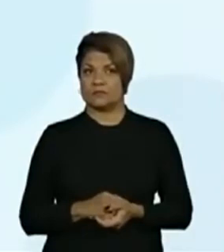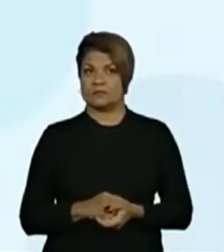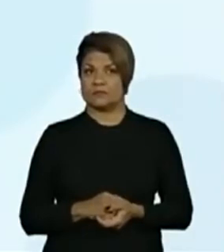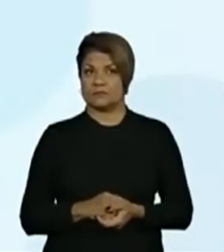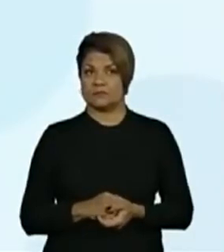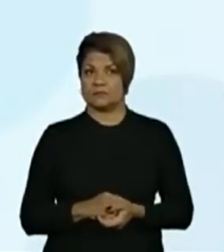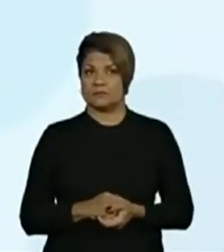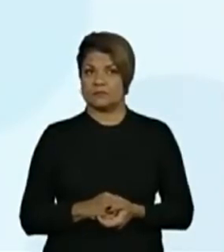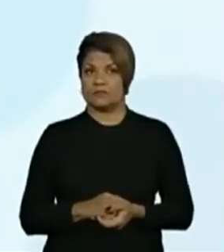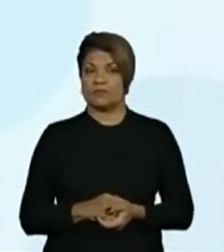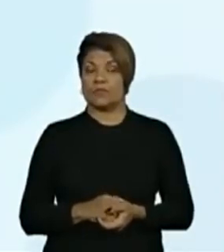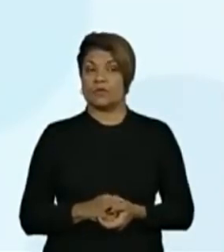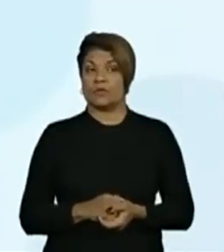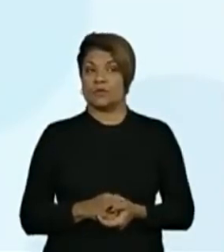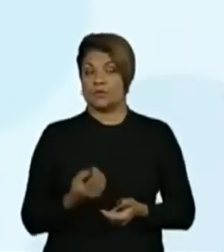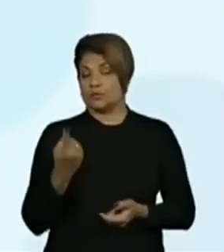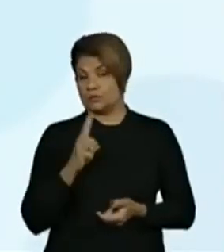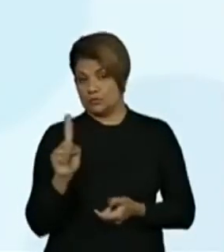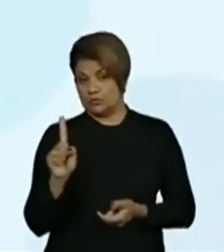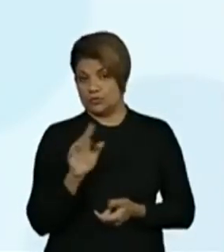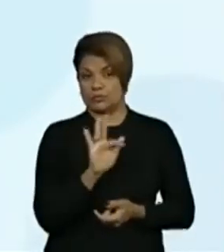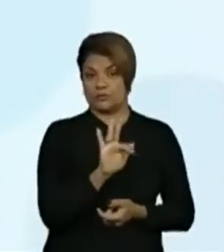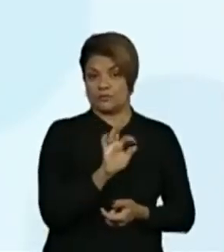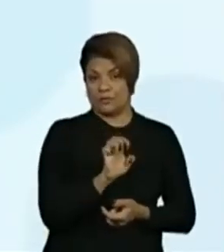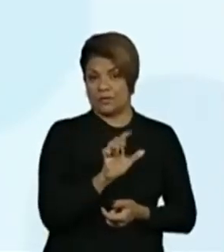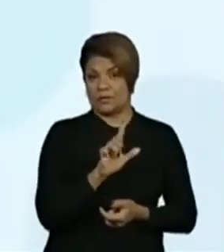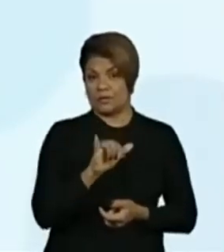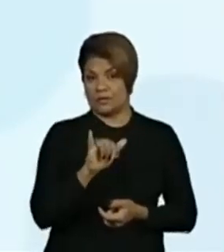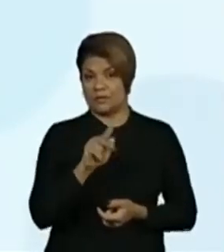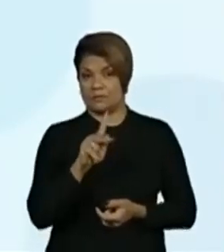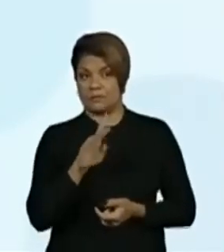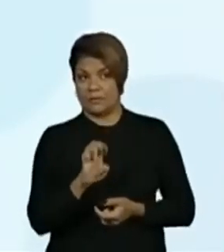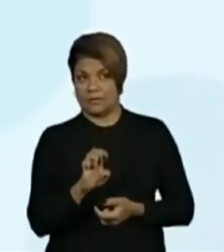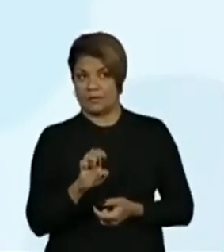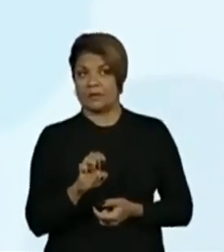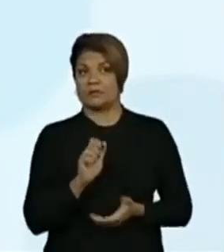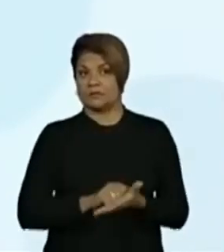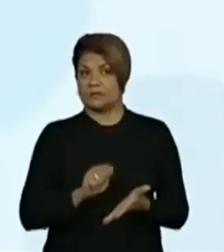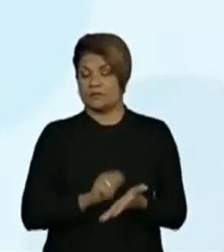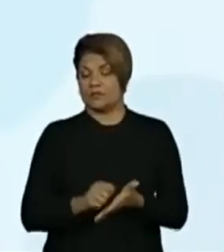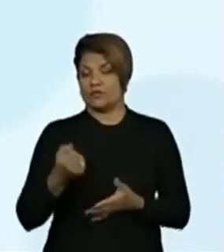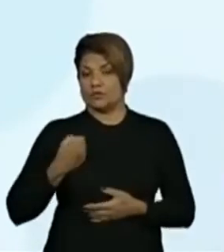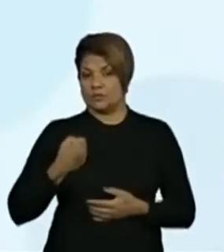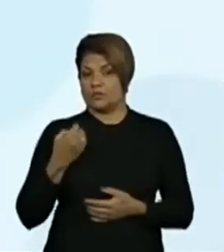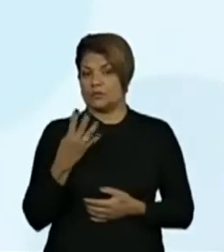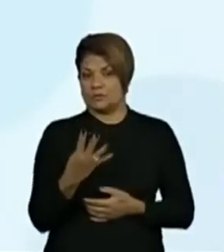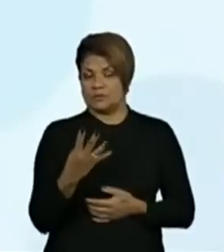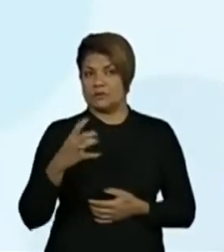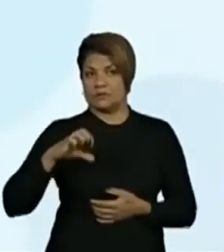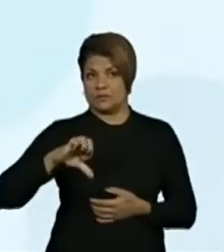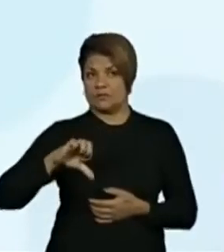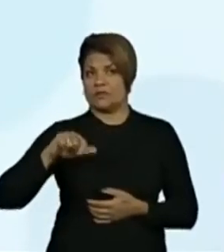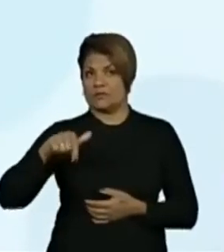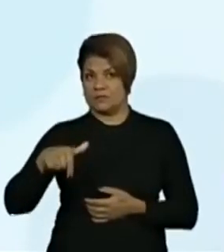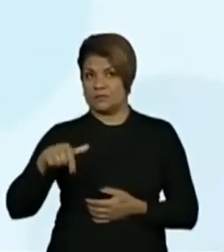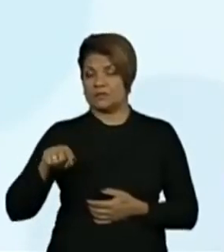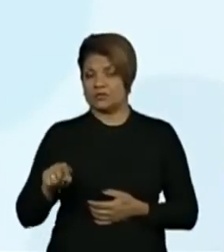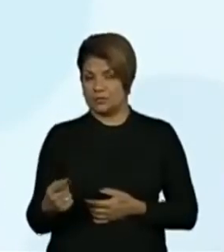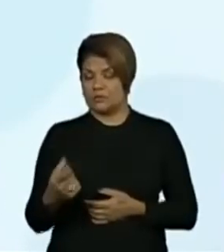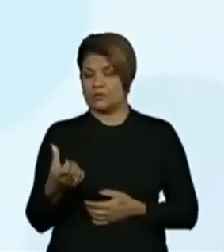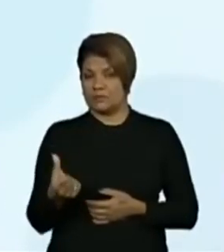E, por fim, Felipe escreveu o número 497